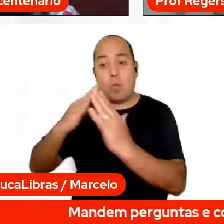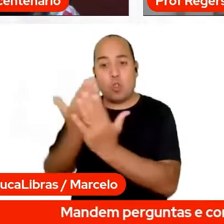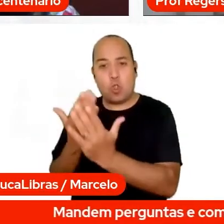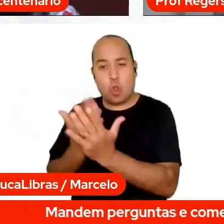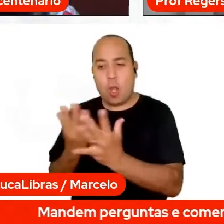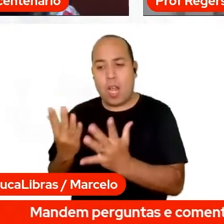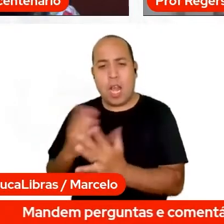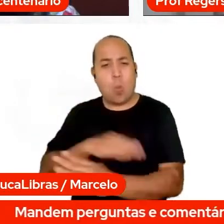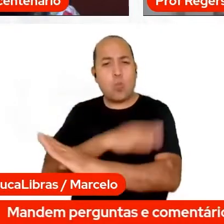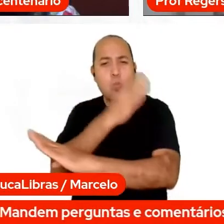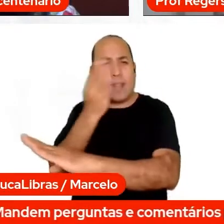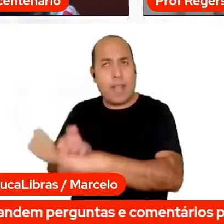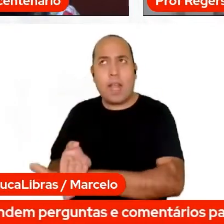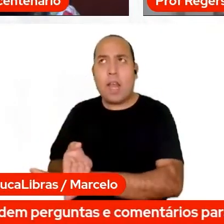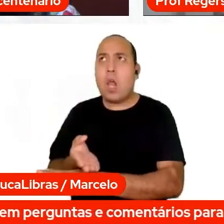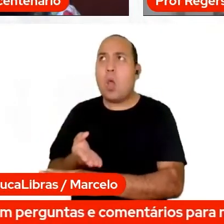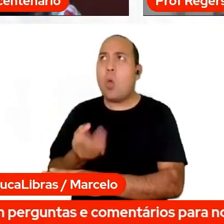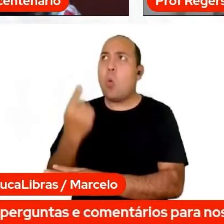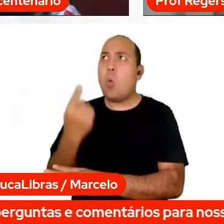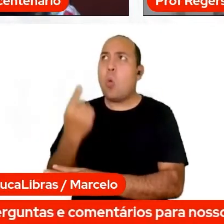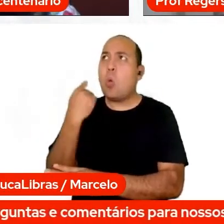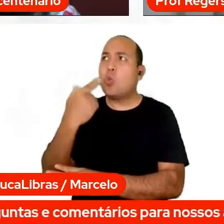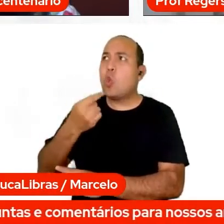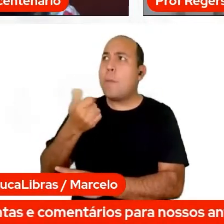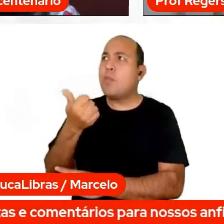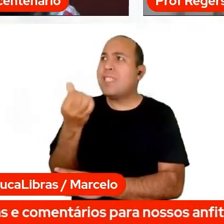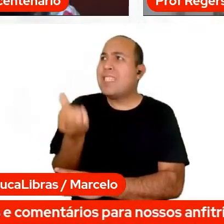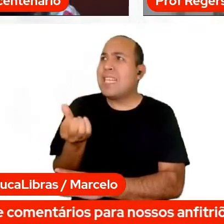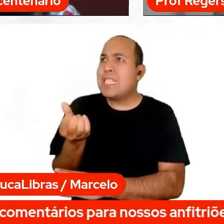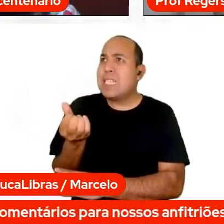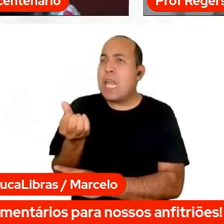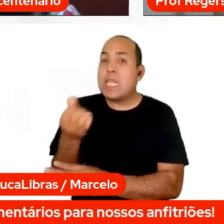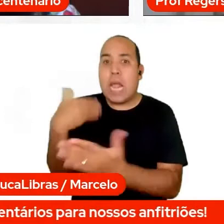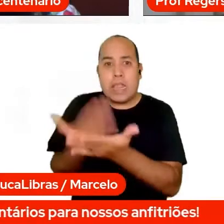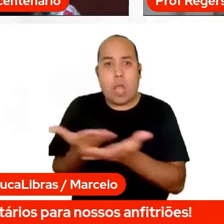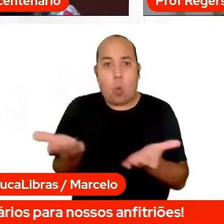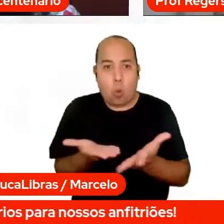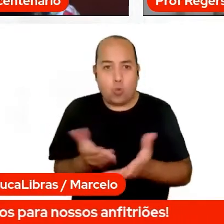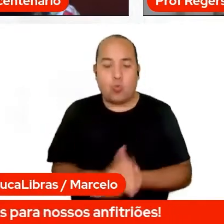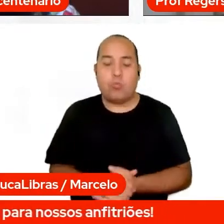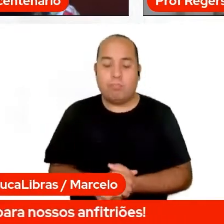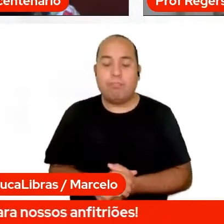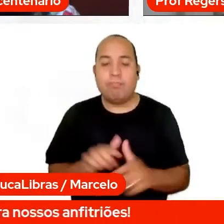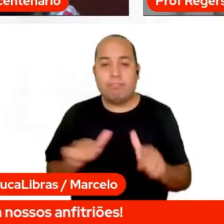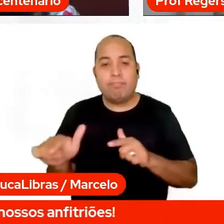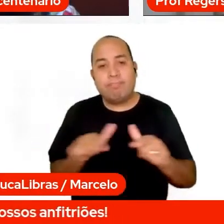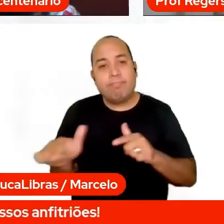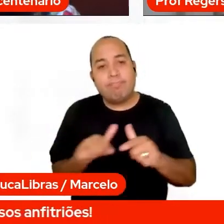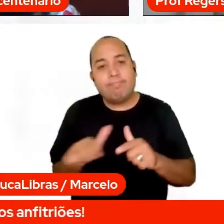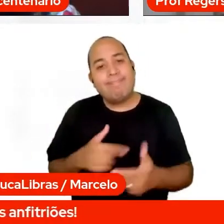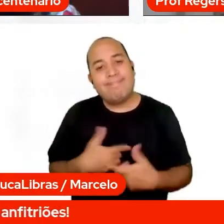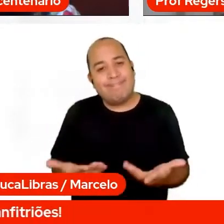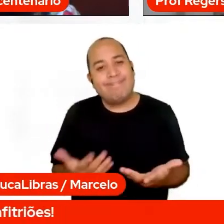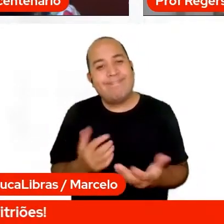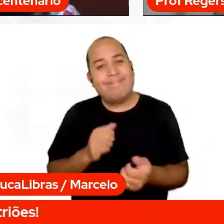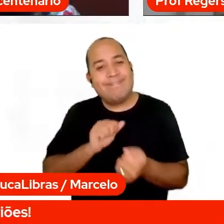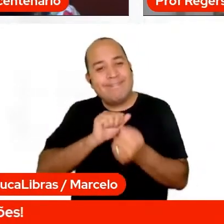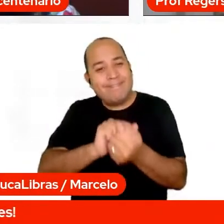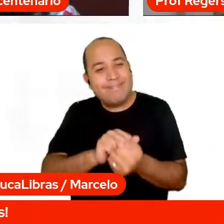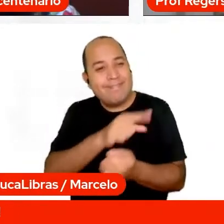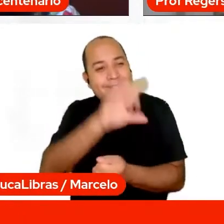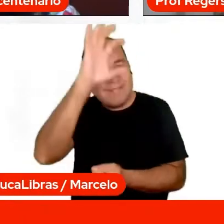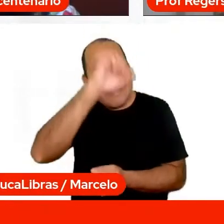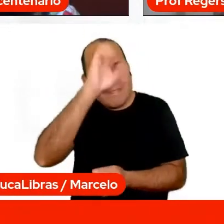desde 2016 nós estamos em uma escola integral aqui em Campo Grande e venho aí aprender com vocês aí e